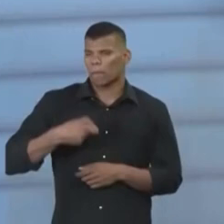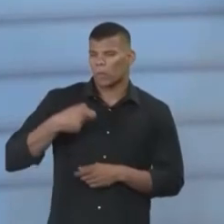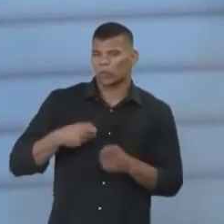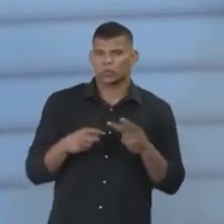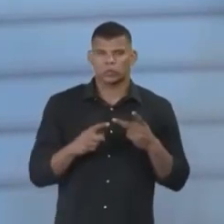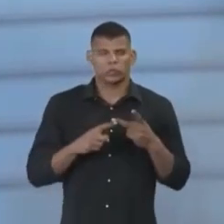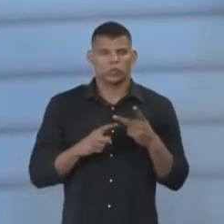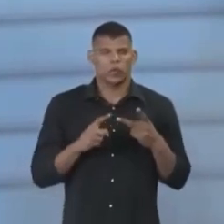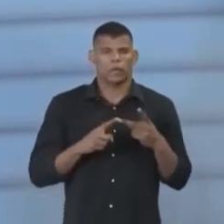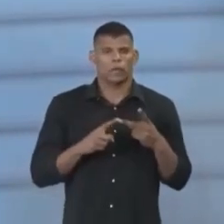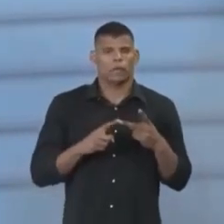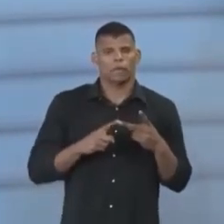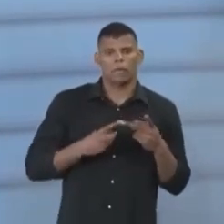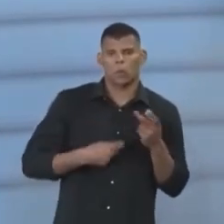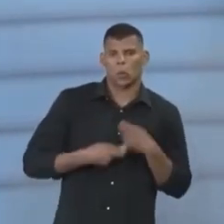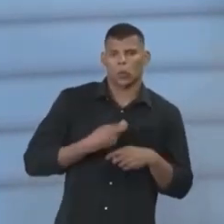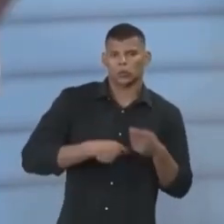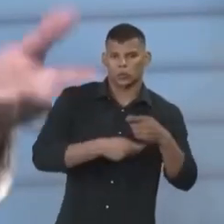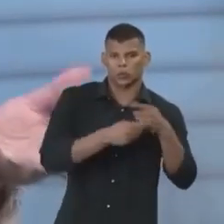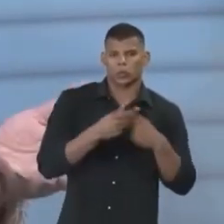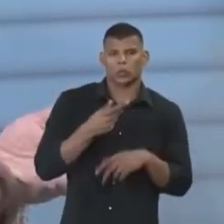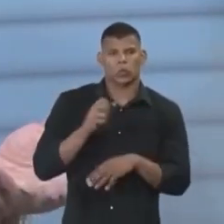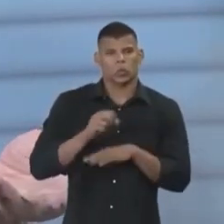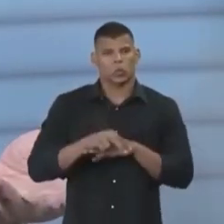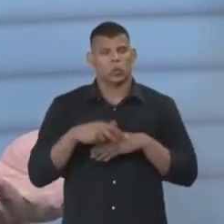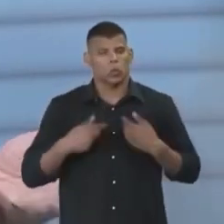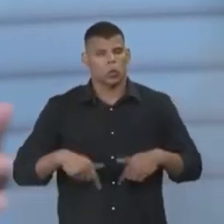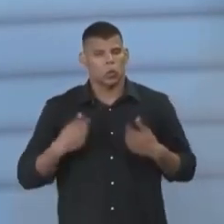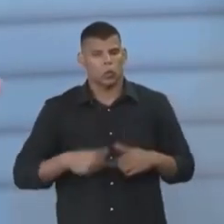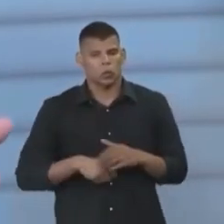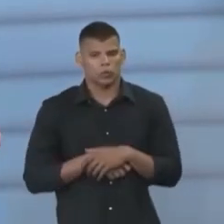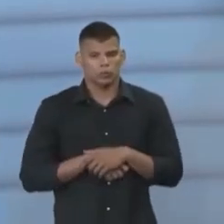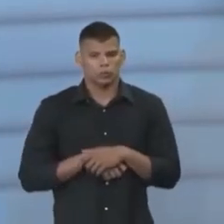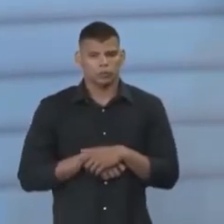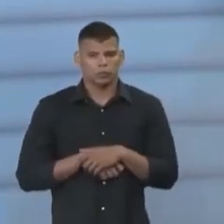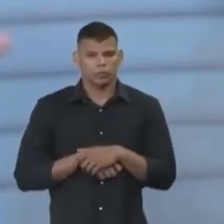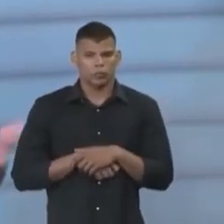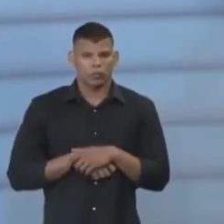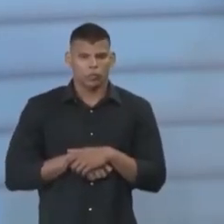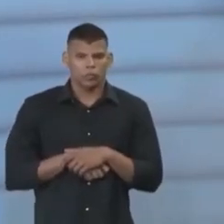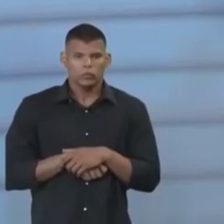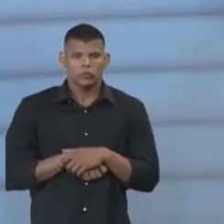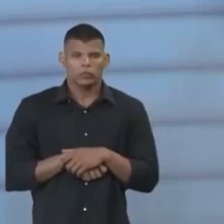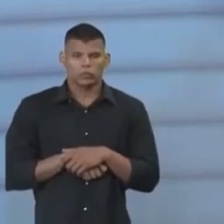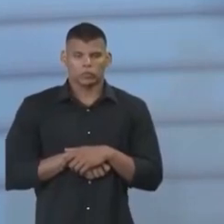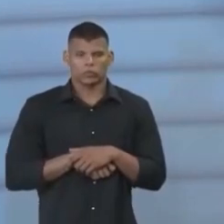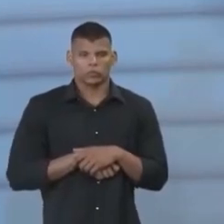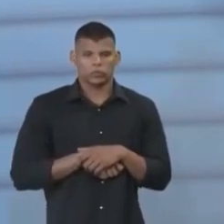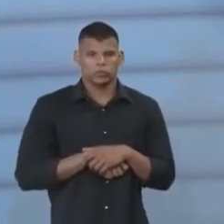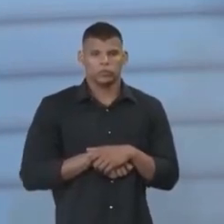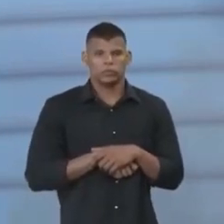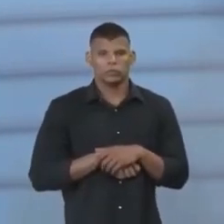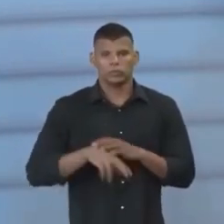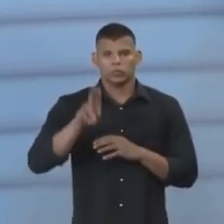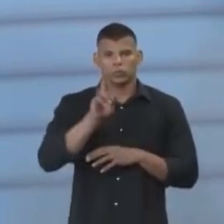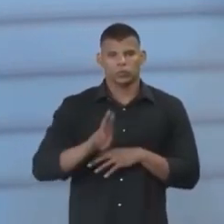valores e de empregabilidade, de reuso de produtos,